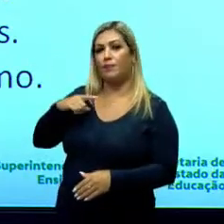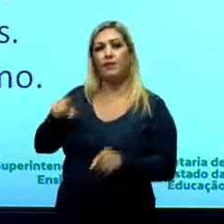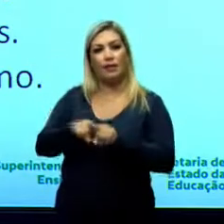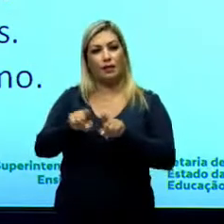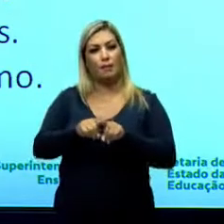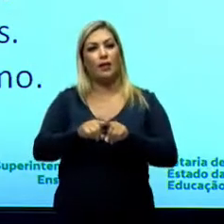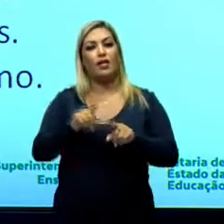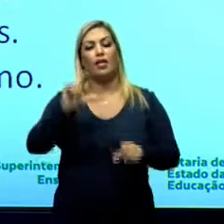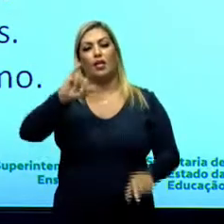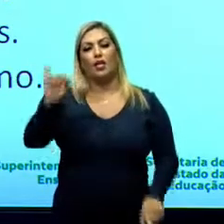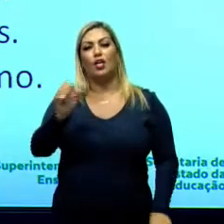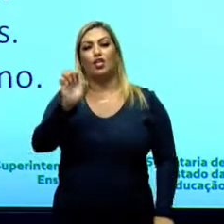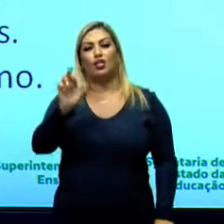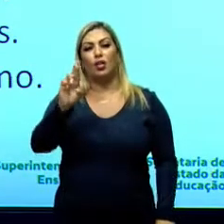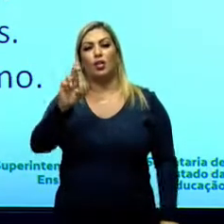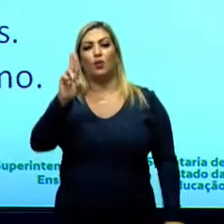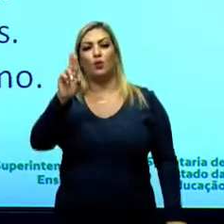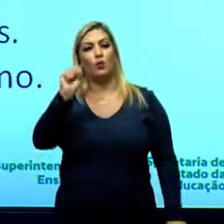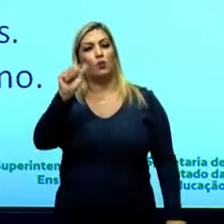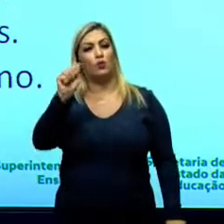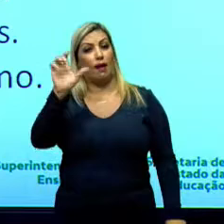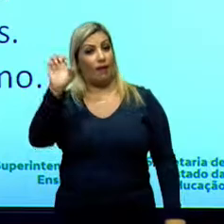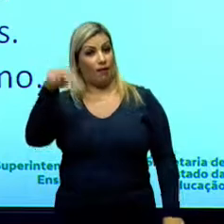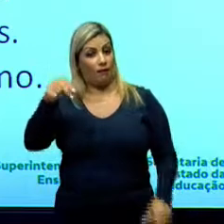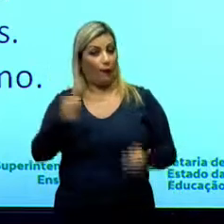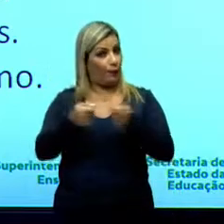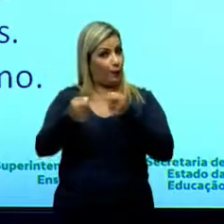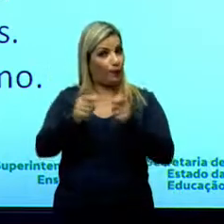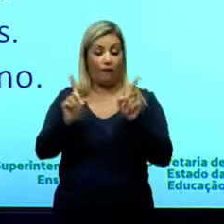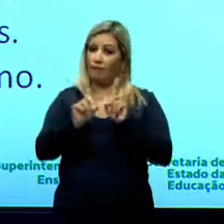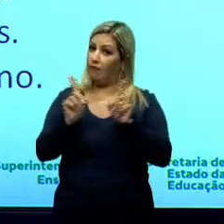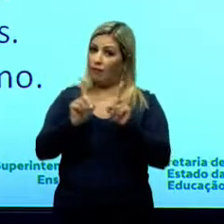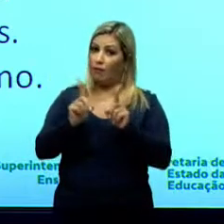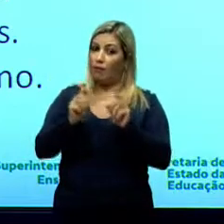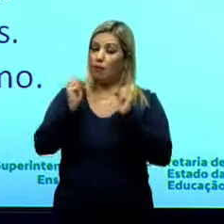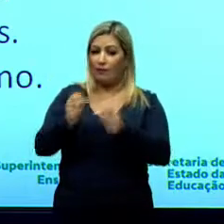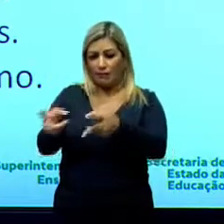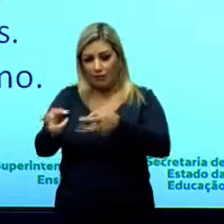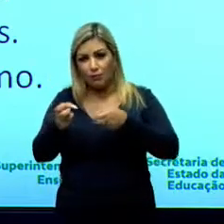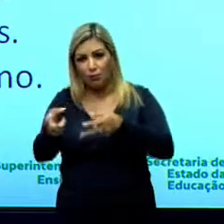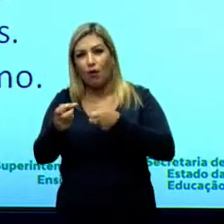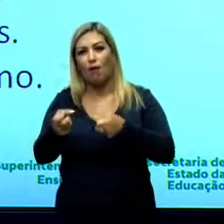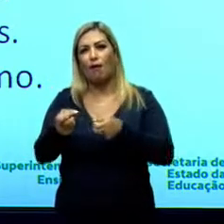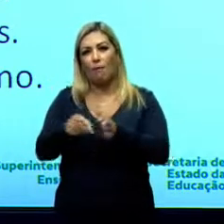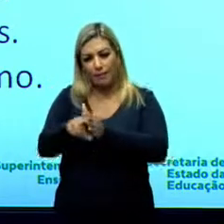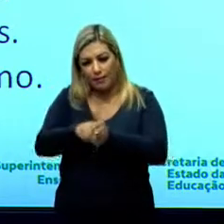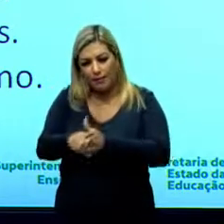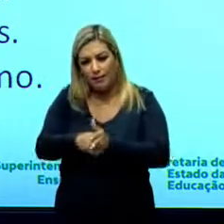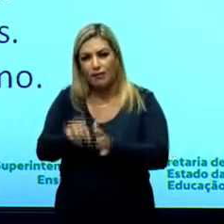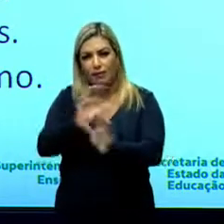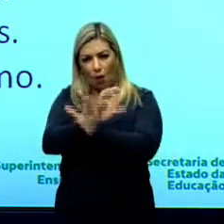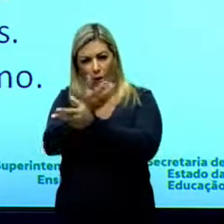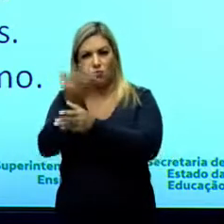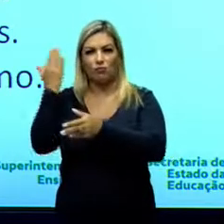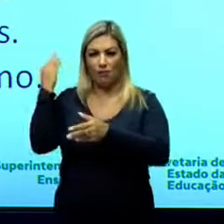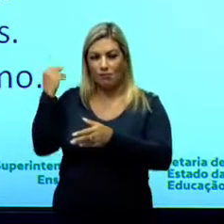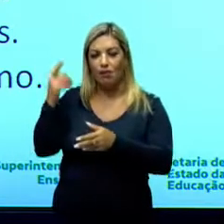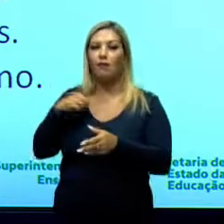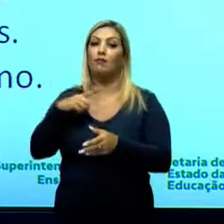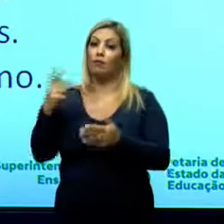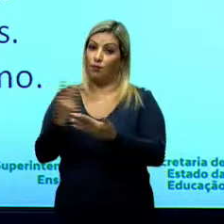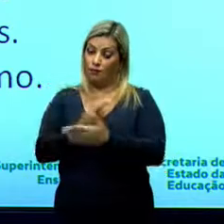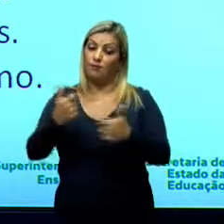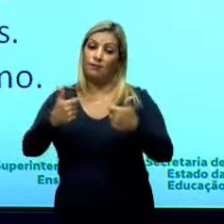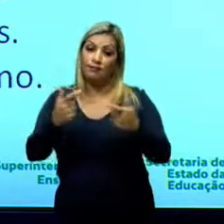ter o controle, meramente ter o controle sobre essa cidade ou poder explorar a arqueologia desse local que acontece a